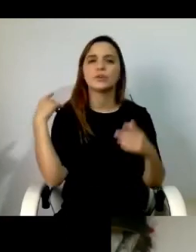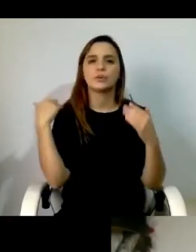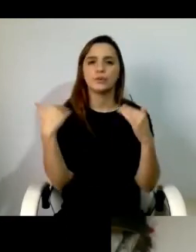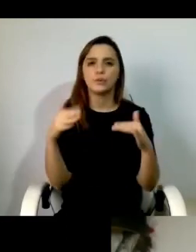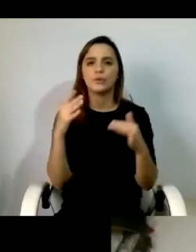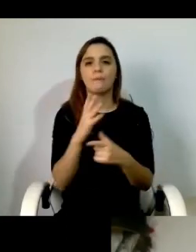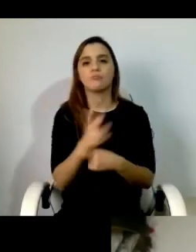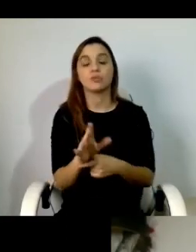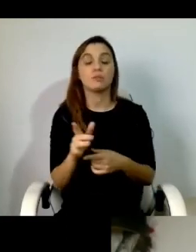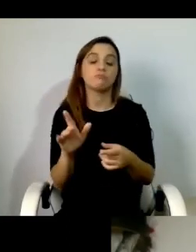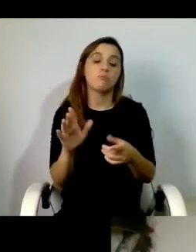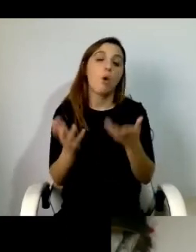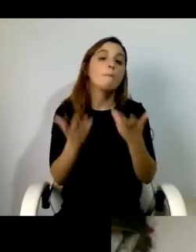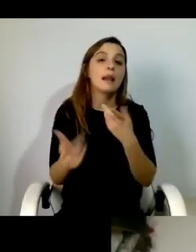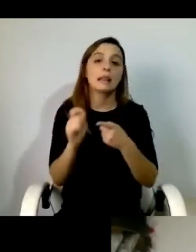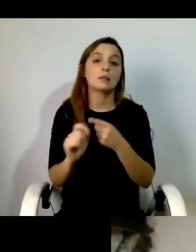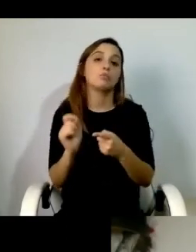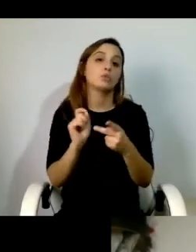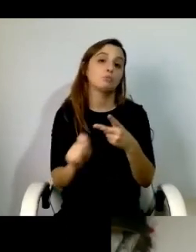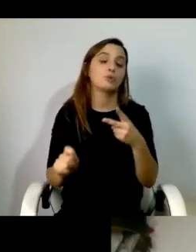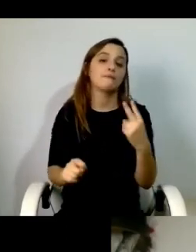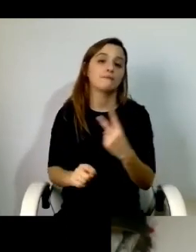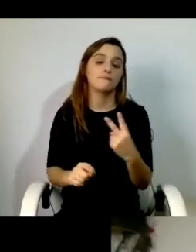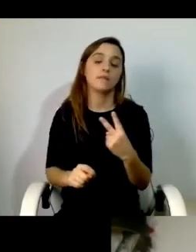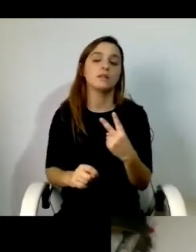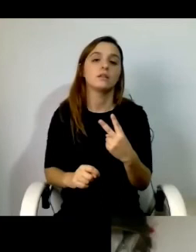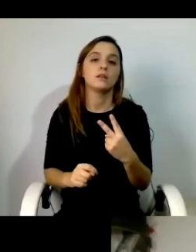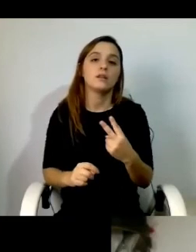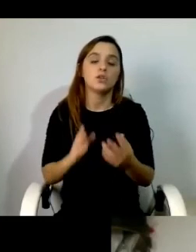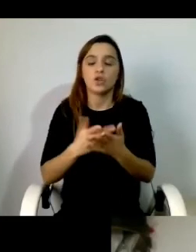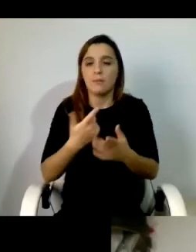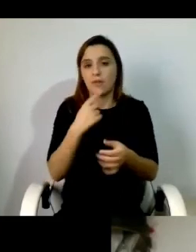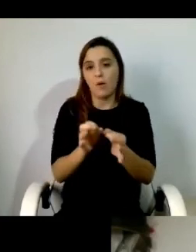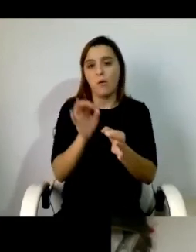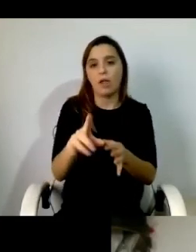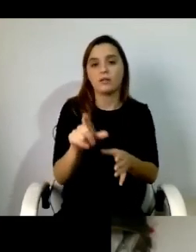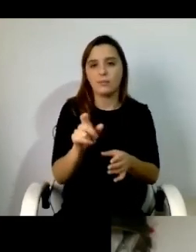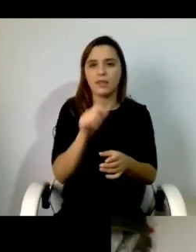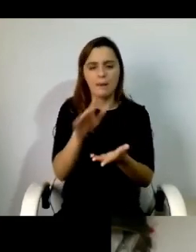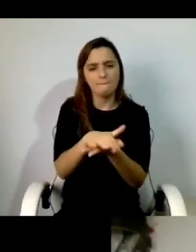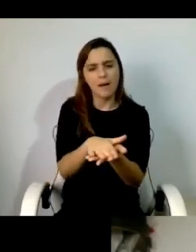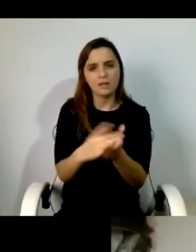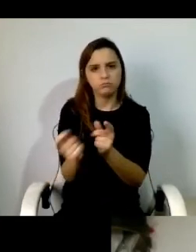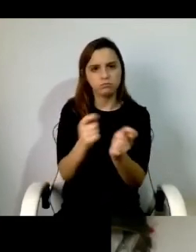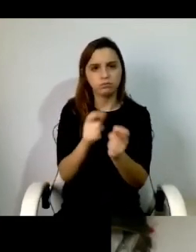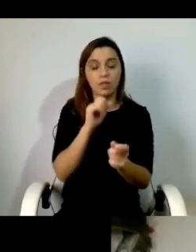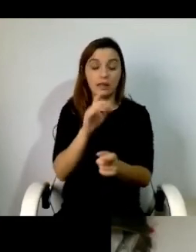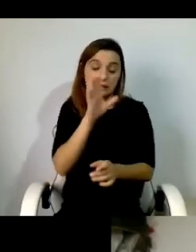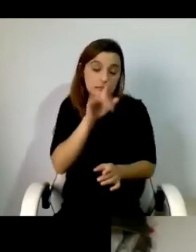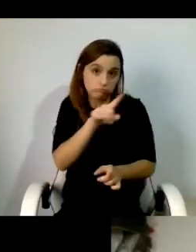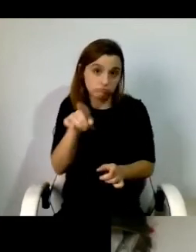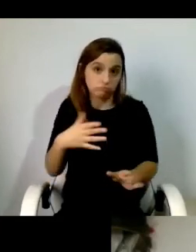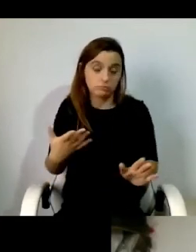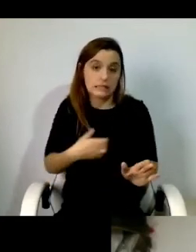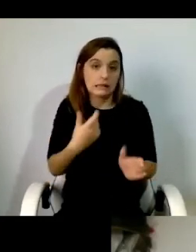duas tipologias apenas para lançar aqui também alguma base de discussão se assim entenderem que é necessário a